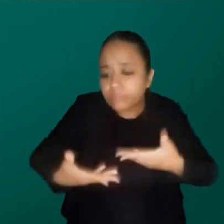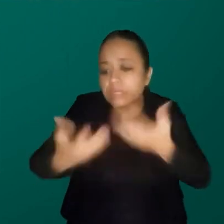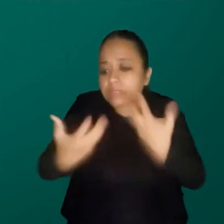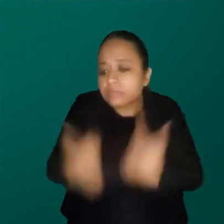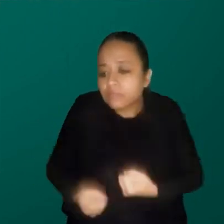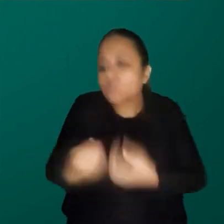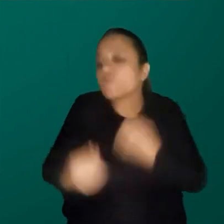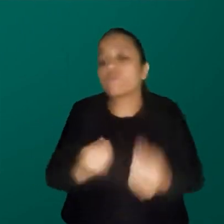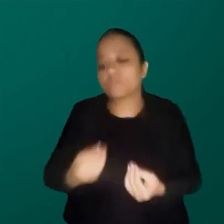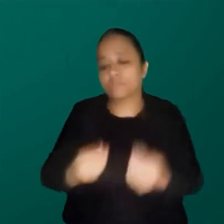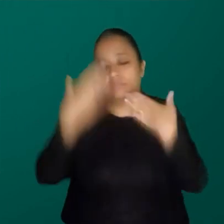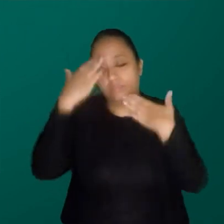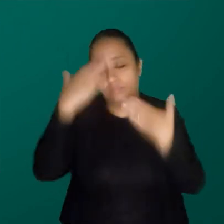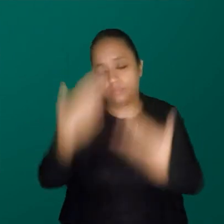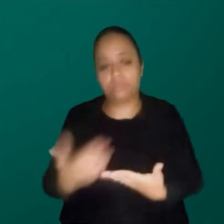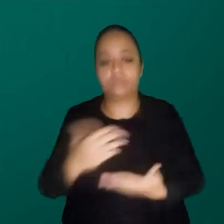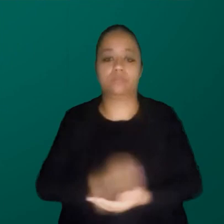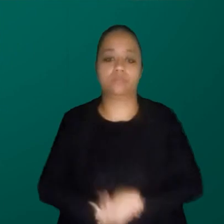Obrigada.